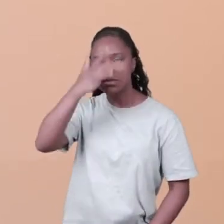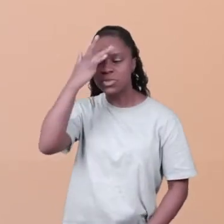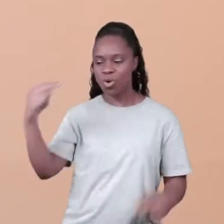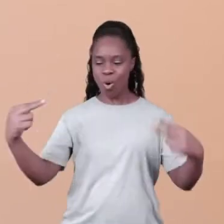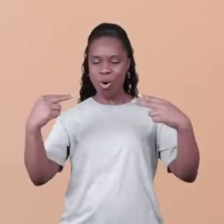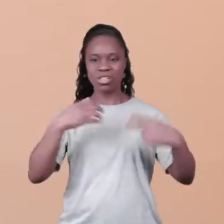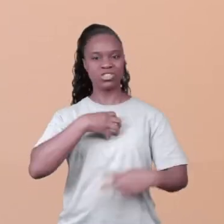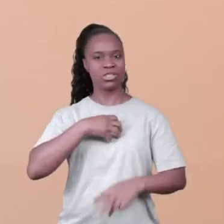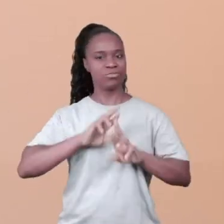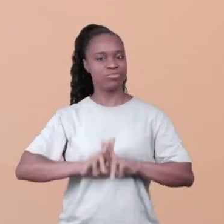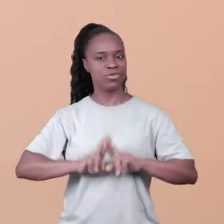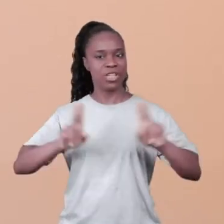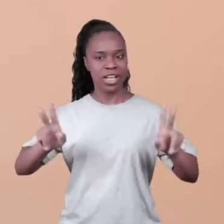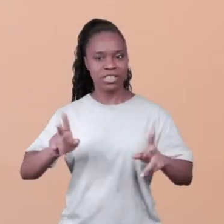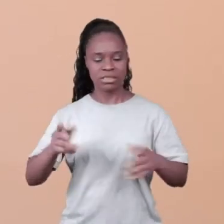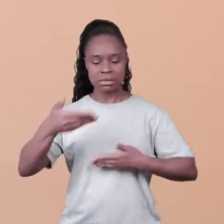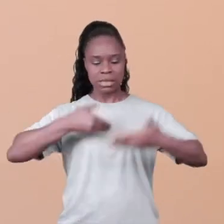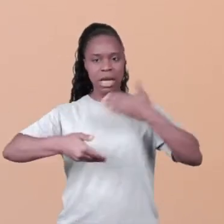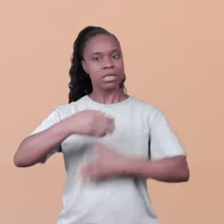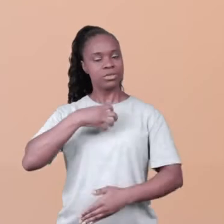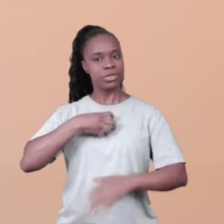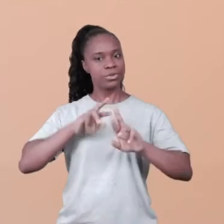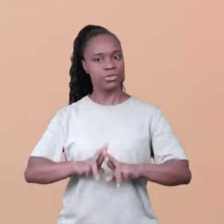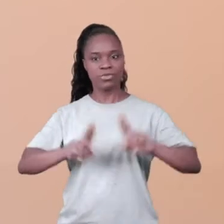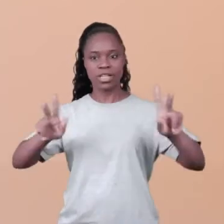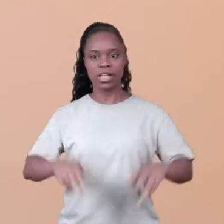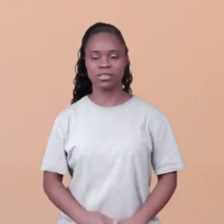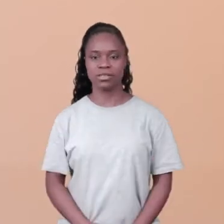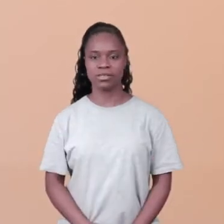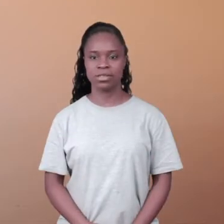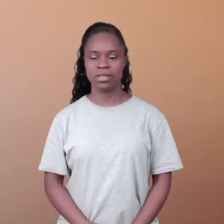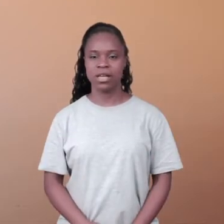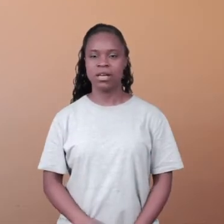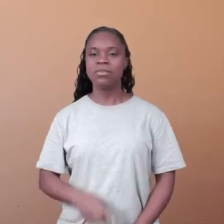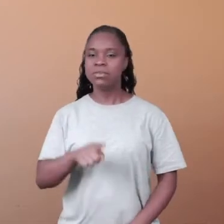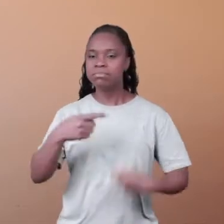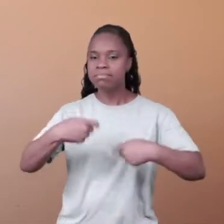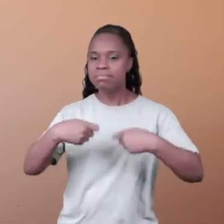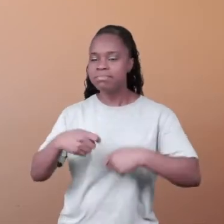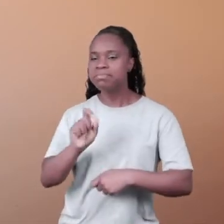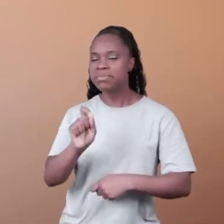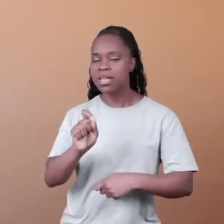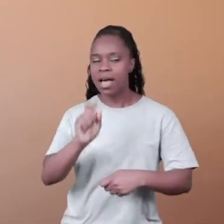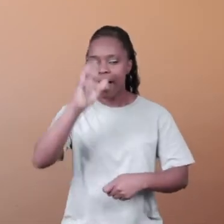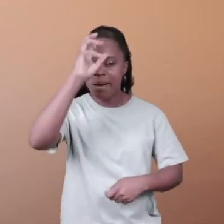pessoas, elas olham para você de forma diferente, elas te tratam de forma diferente. É questão de você